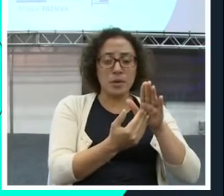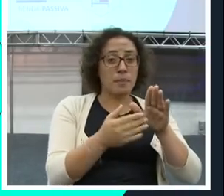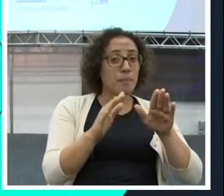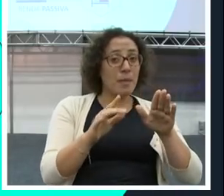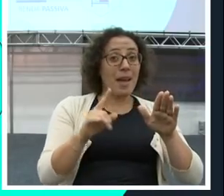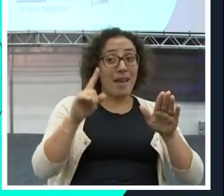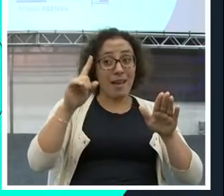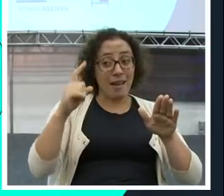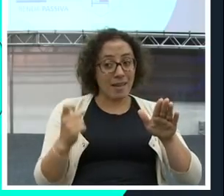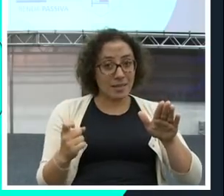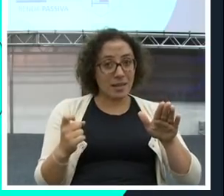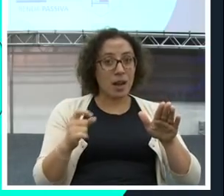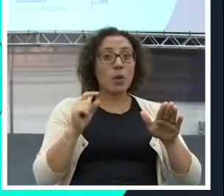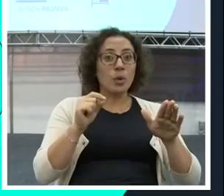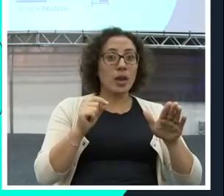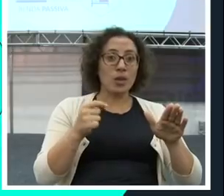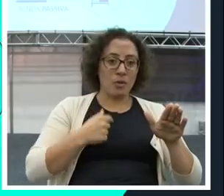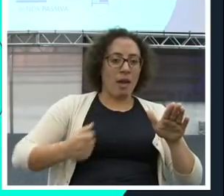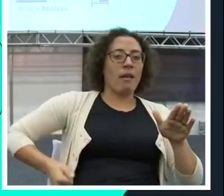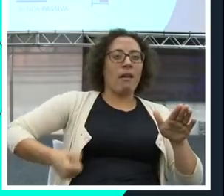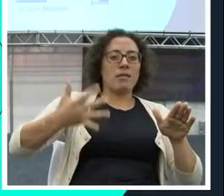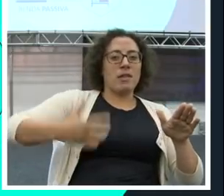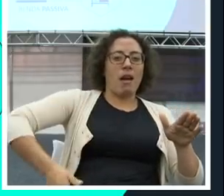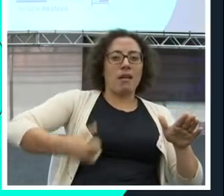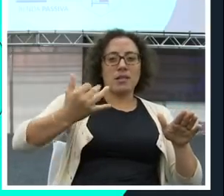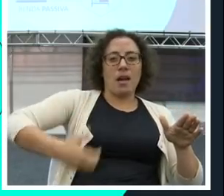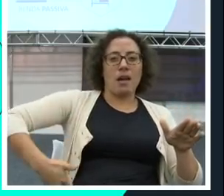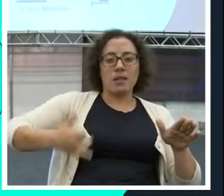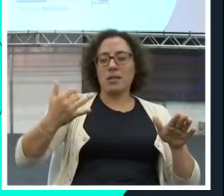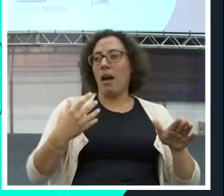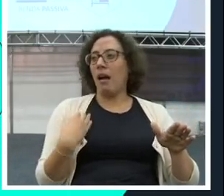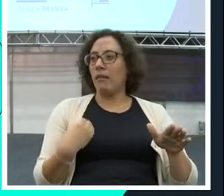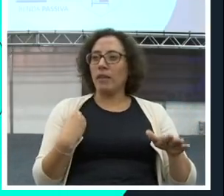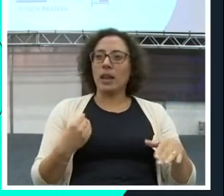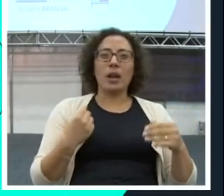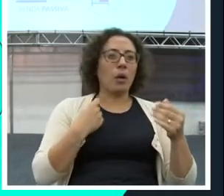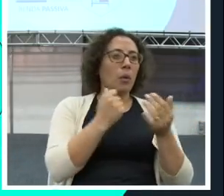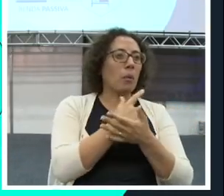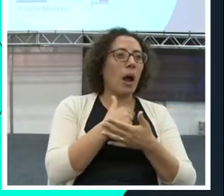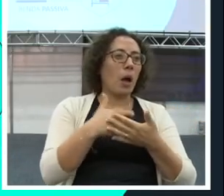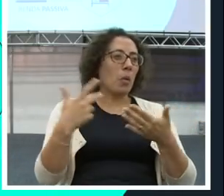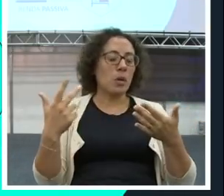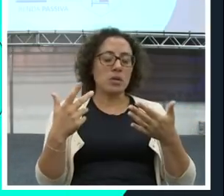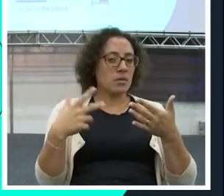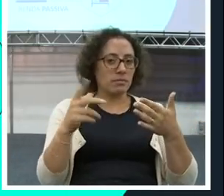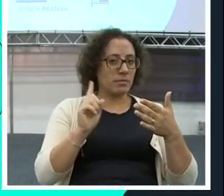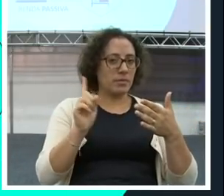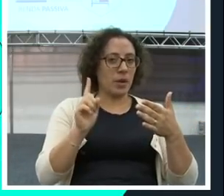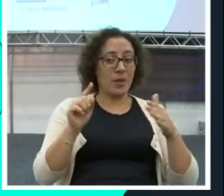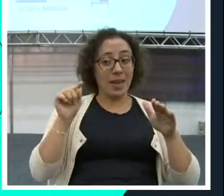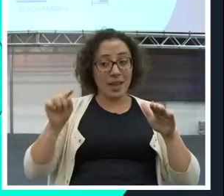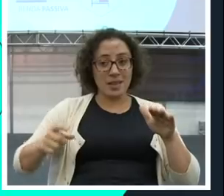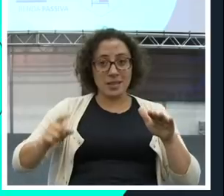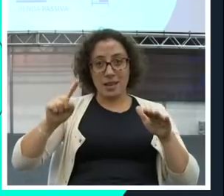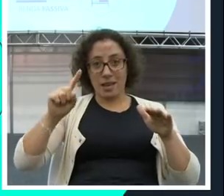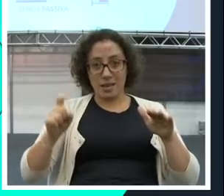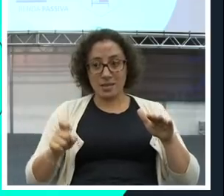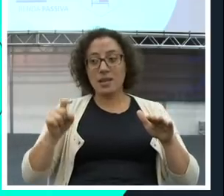gastar com o seu estilo de vida. E sim para você investir, para você ter um futuro livre.